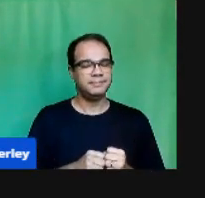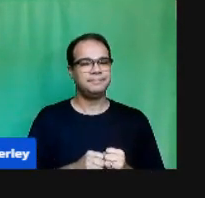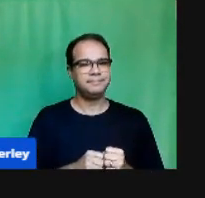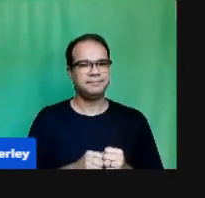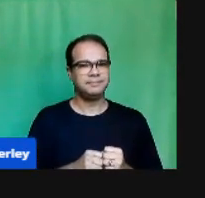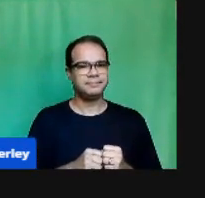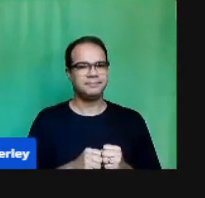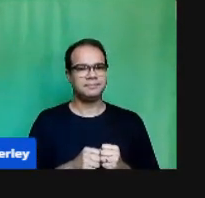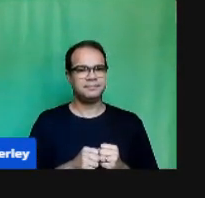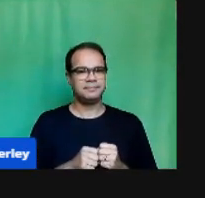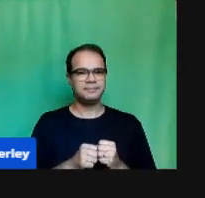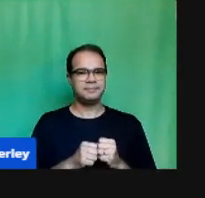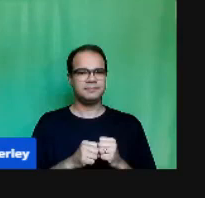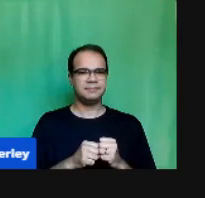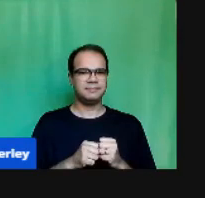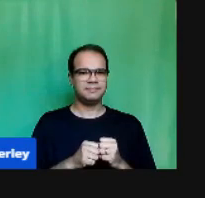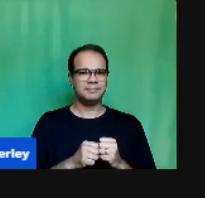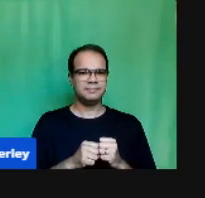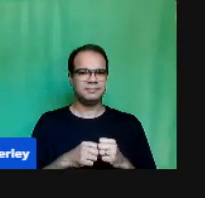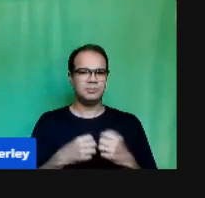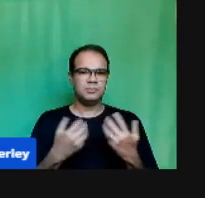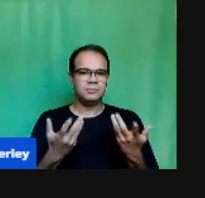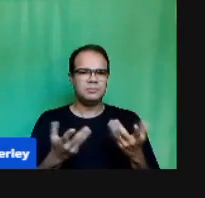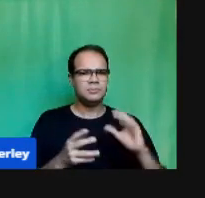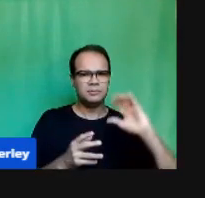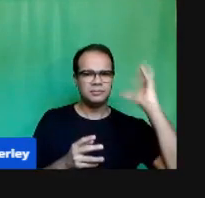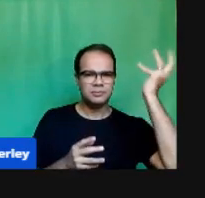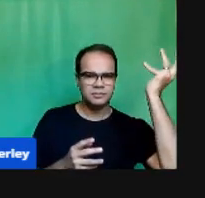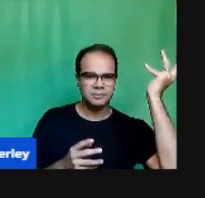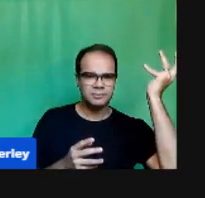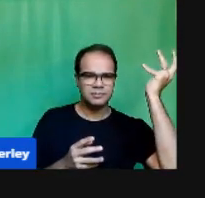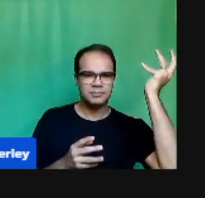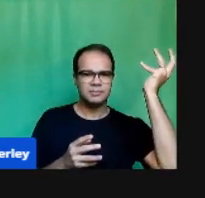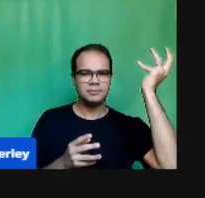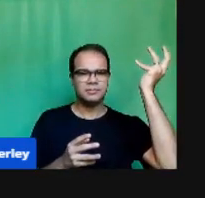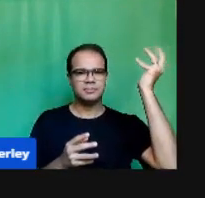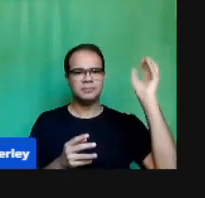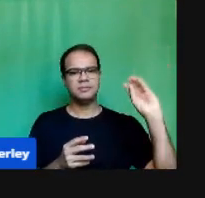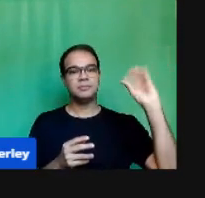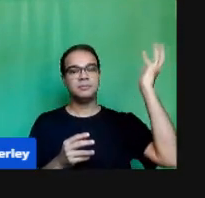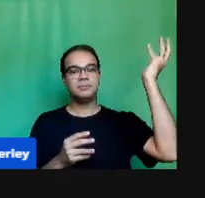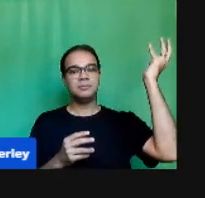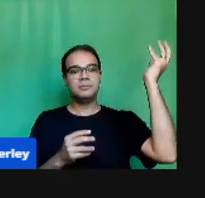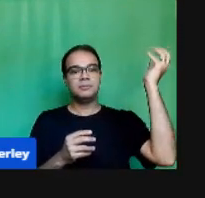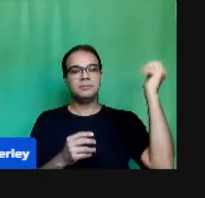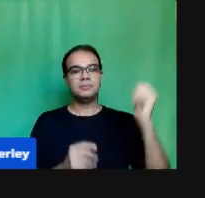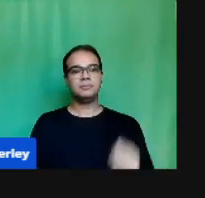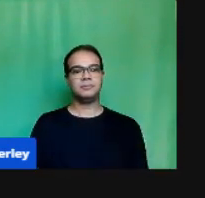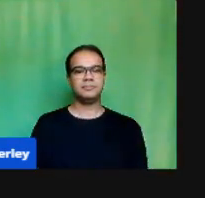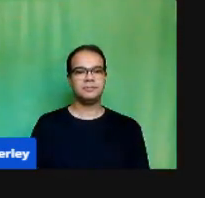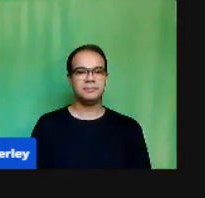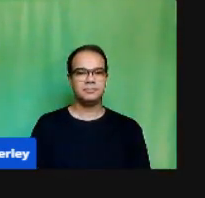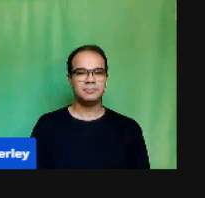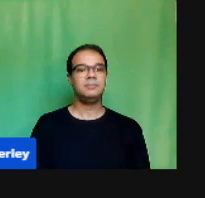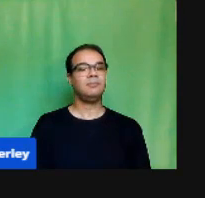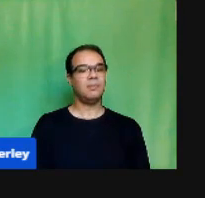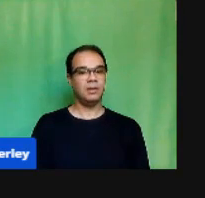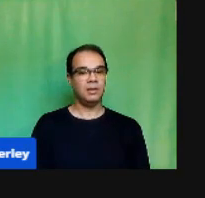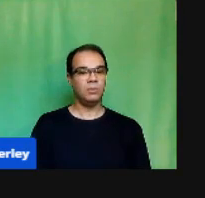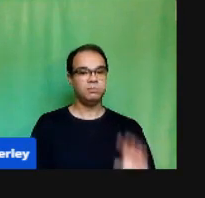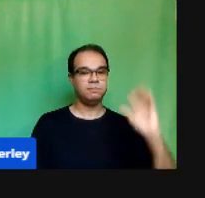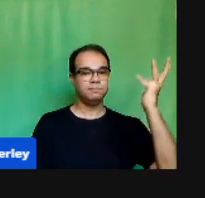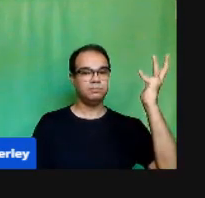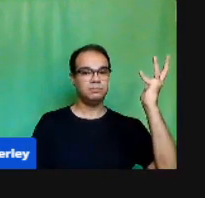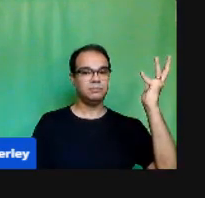Com isso Também Vem Aí Vem As perguntas